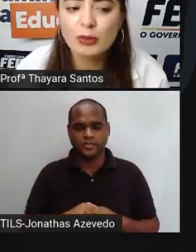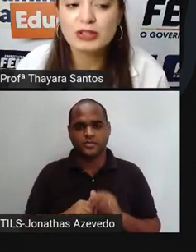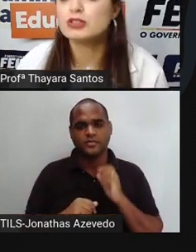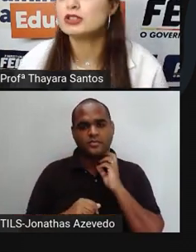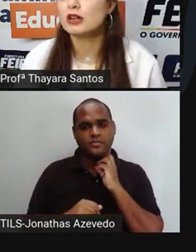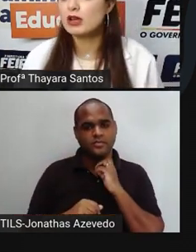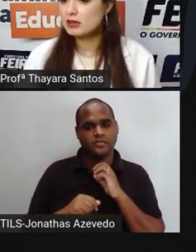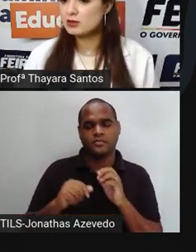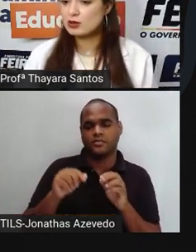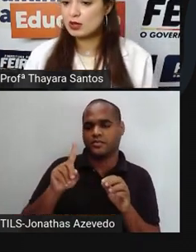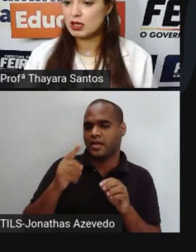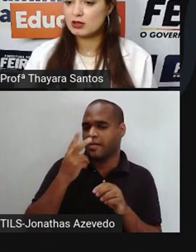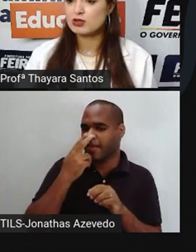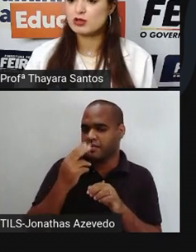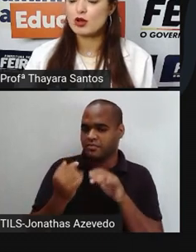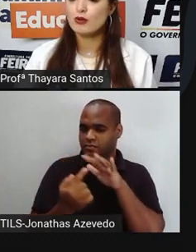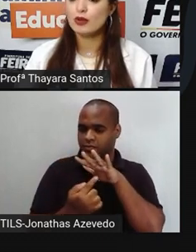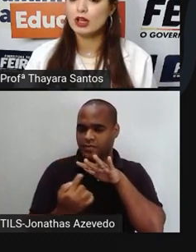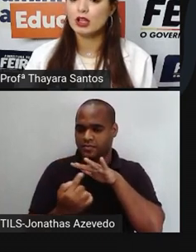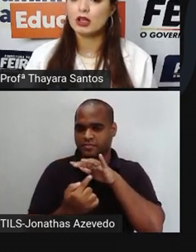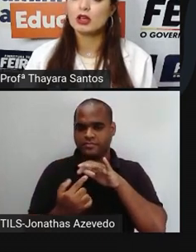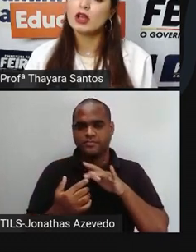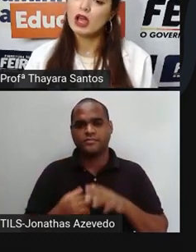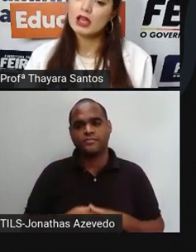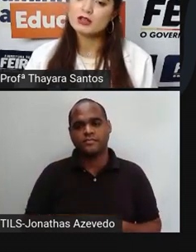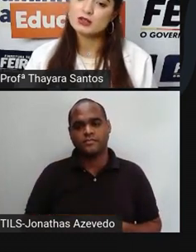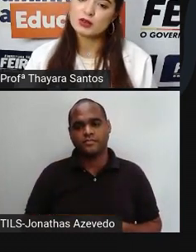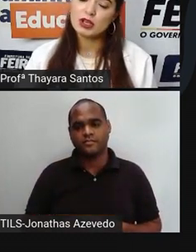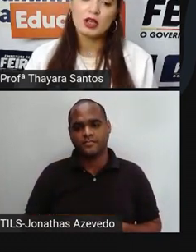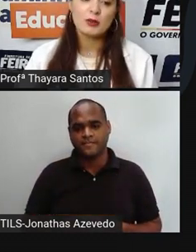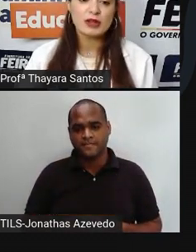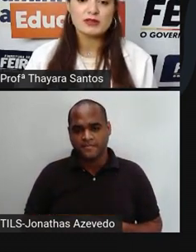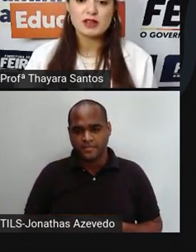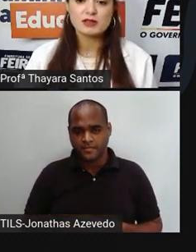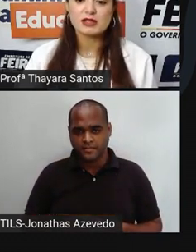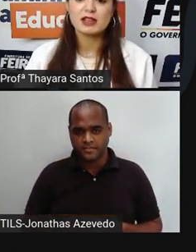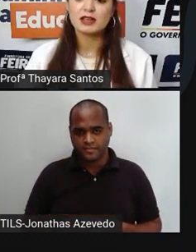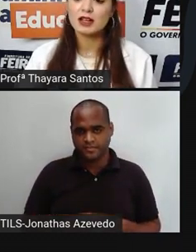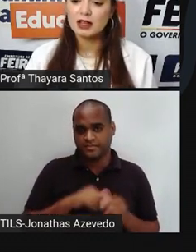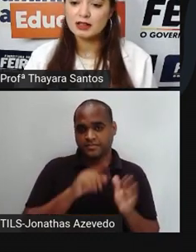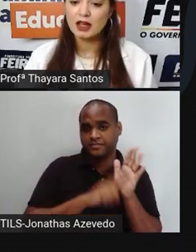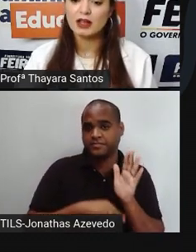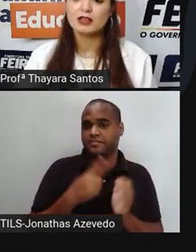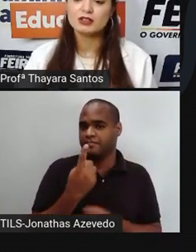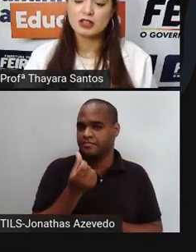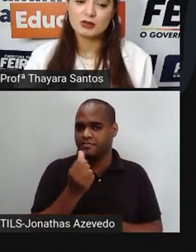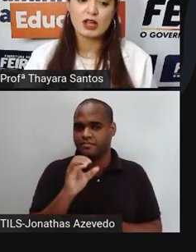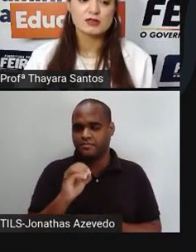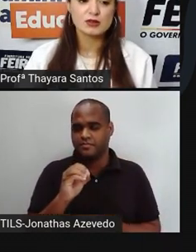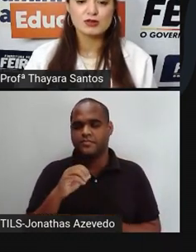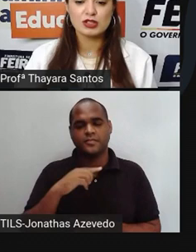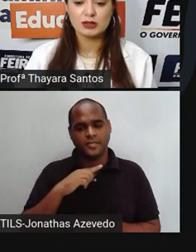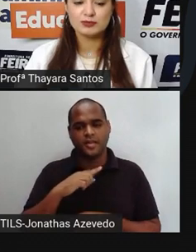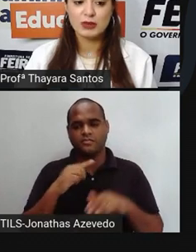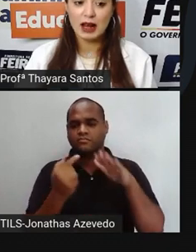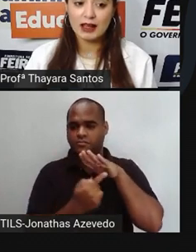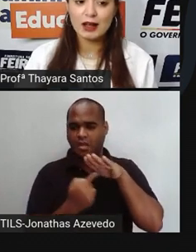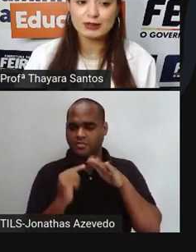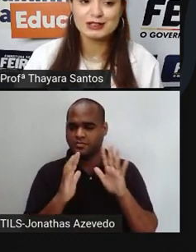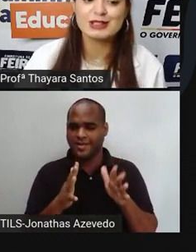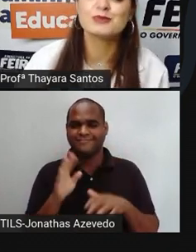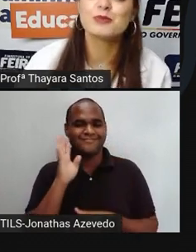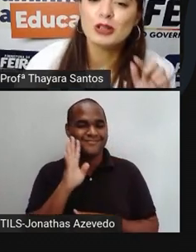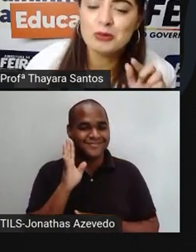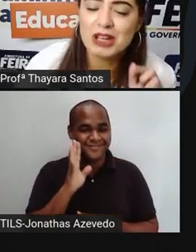provavelmente, em estado gasoso aqui. Deixa eu só conferir. É isso. Em menos 160, ele está em estado gasoso já. É